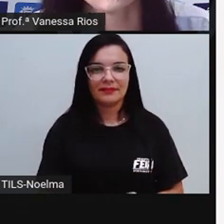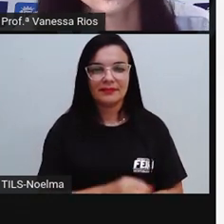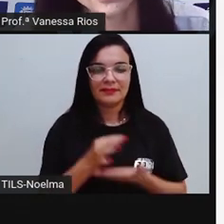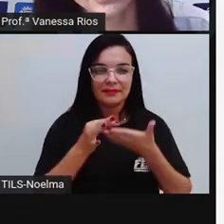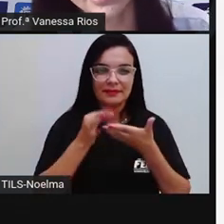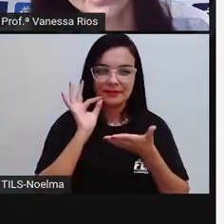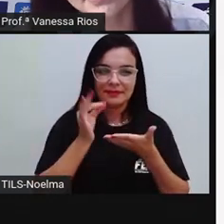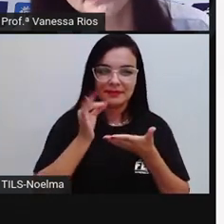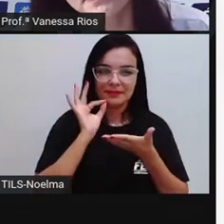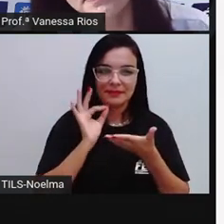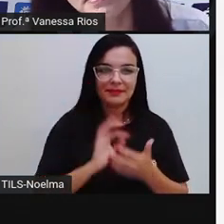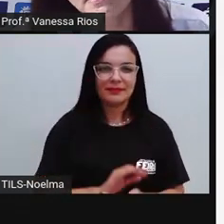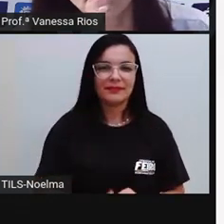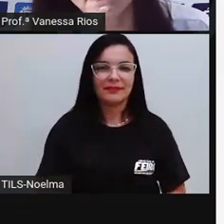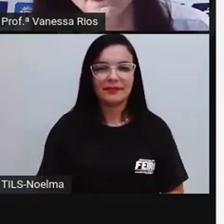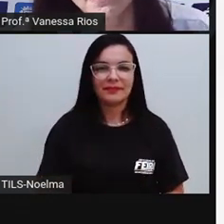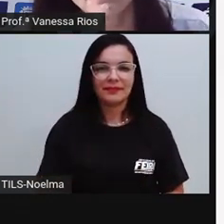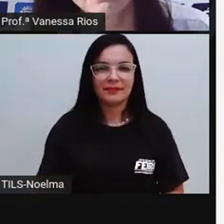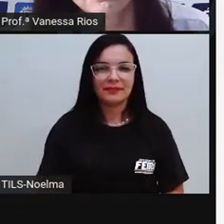Café.